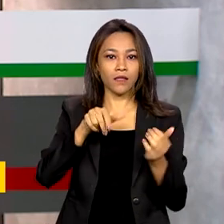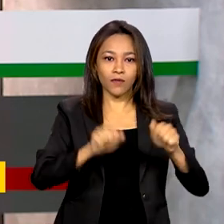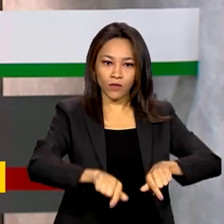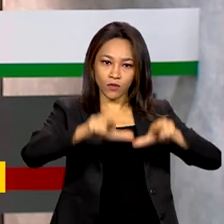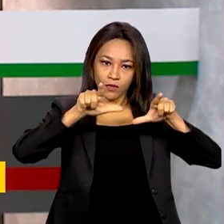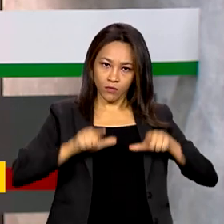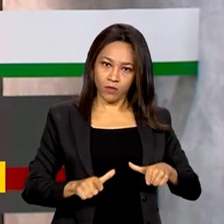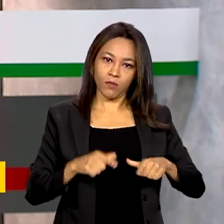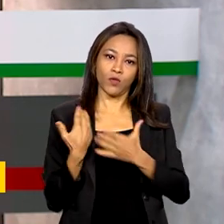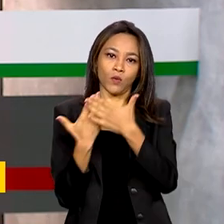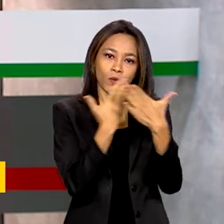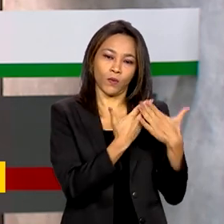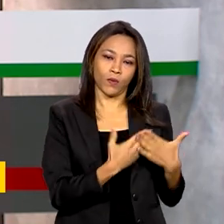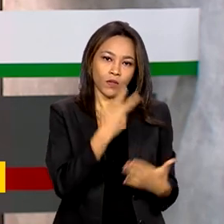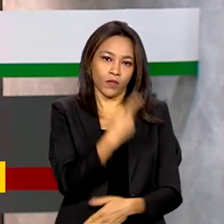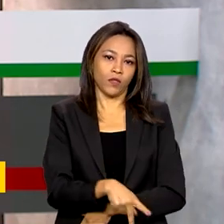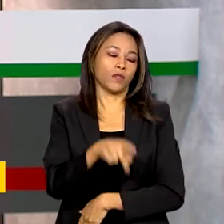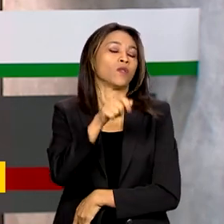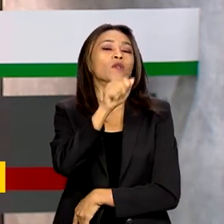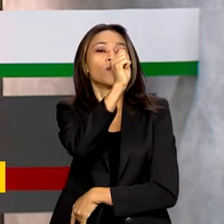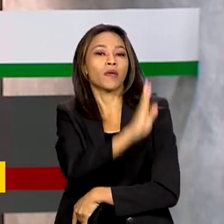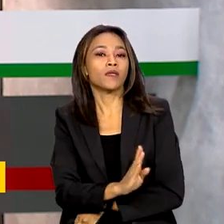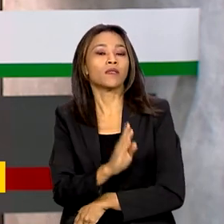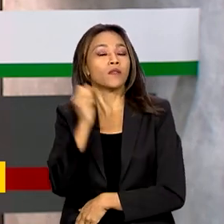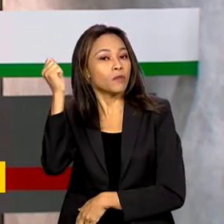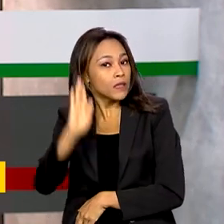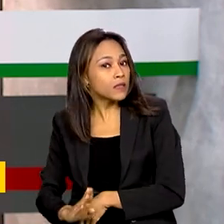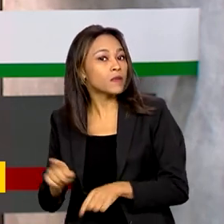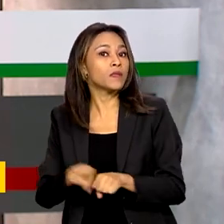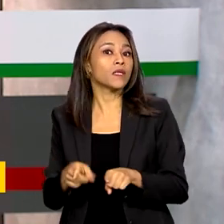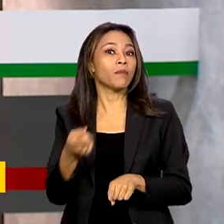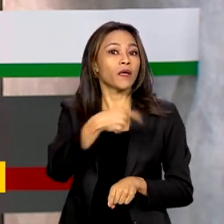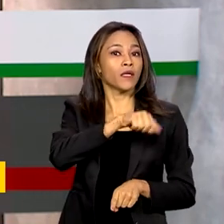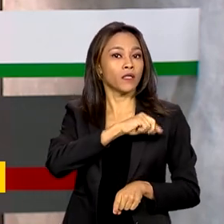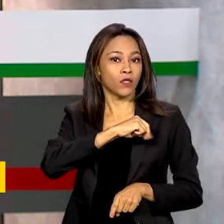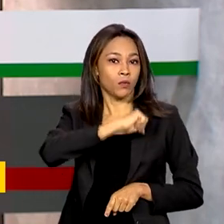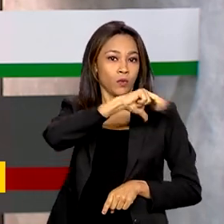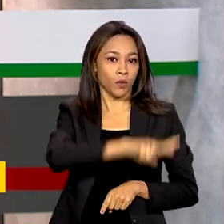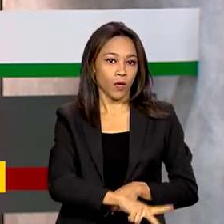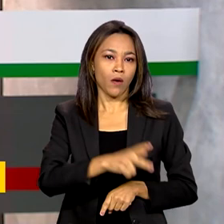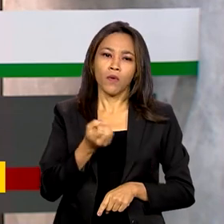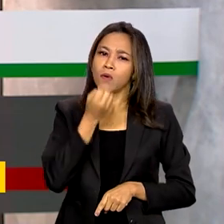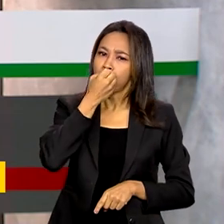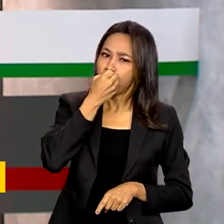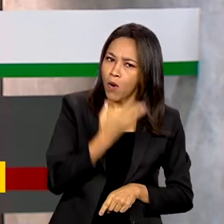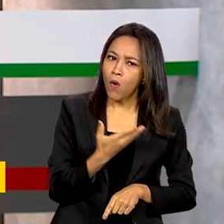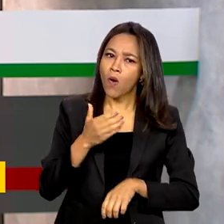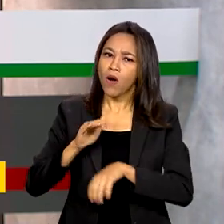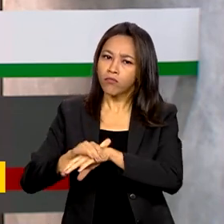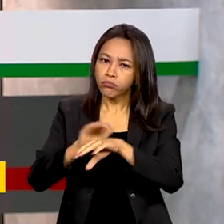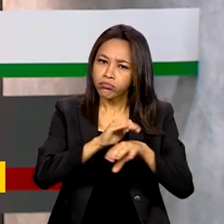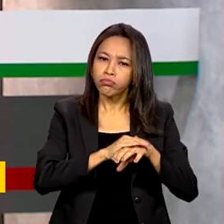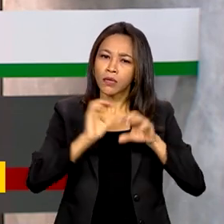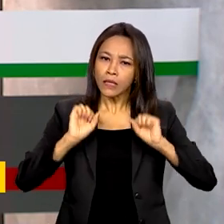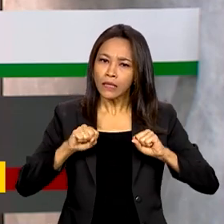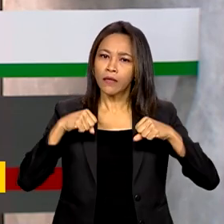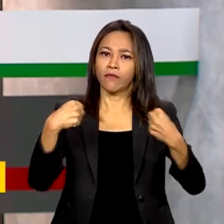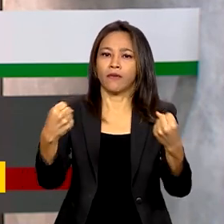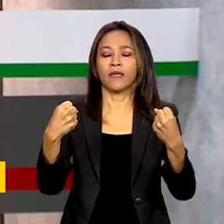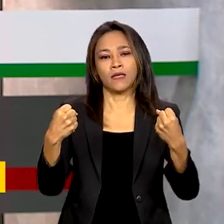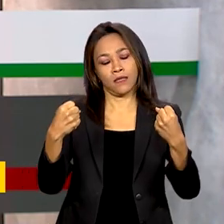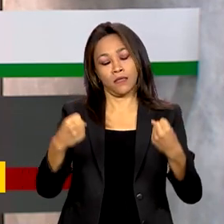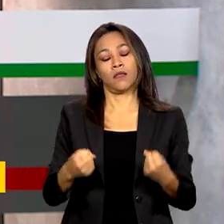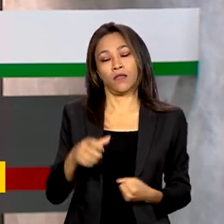estudantes brasileiros e portugueses e promover intercâmbio de boas práticas na promoção e defesa dos direitos das pessoas